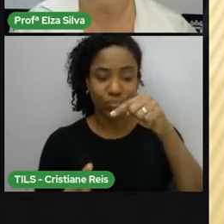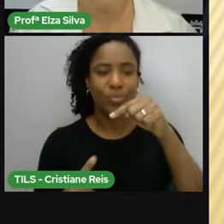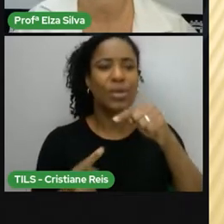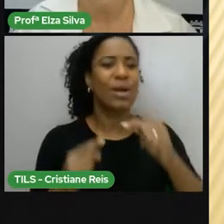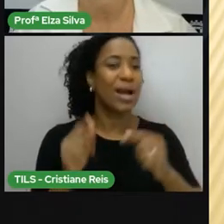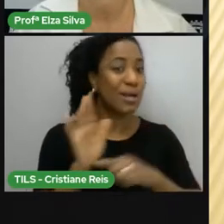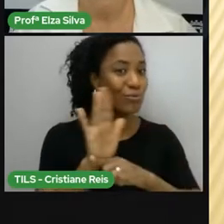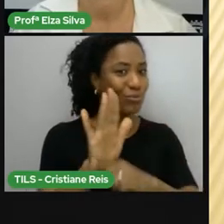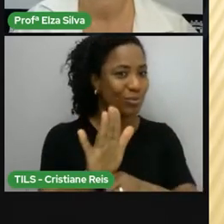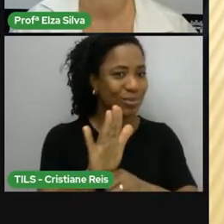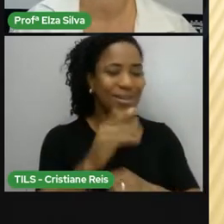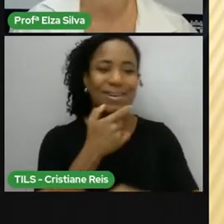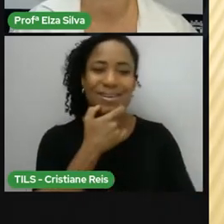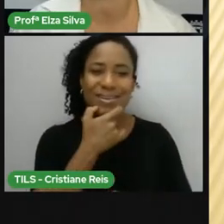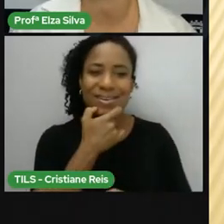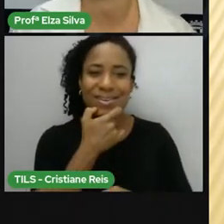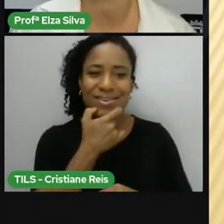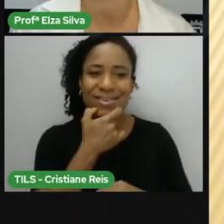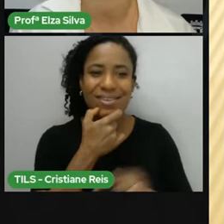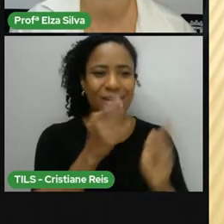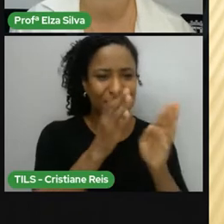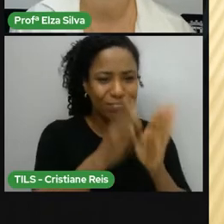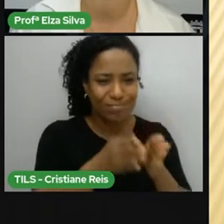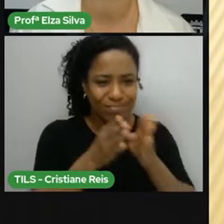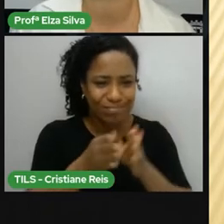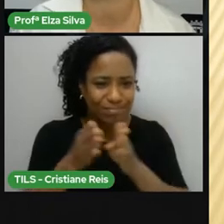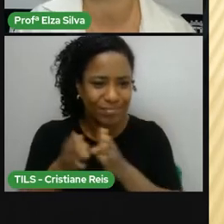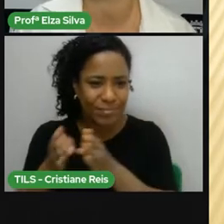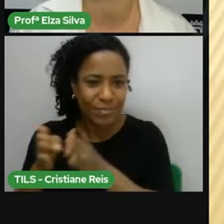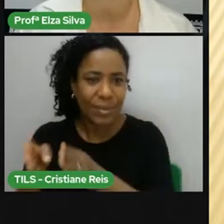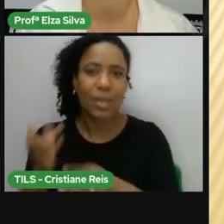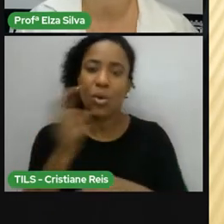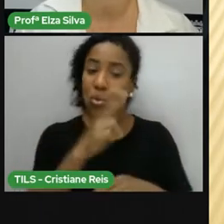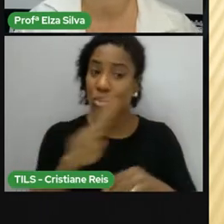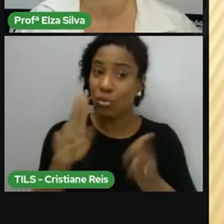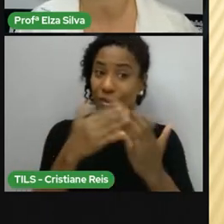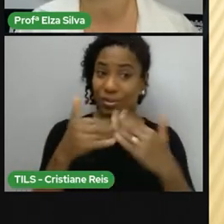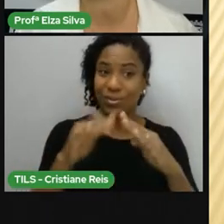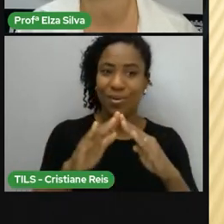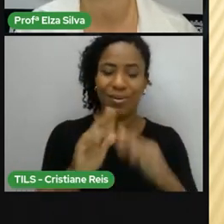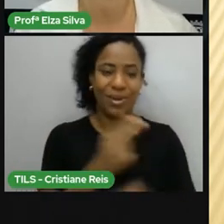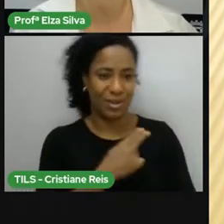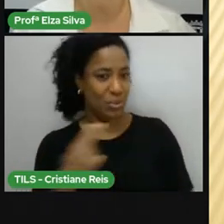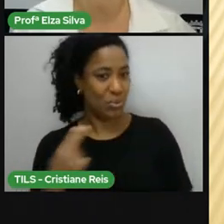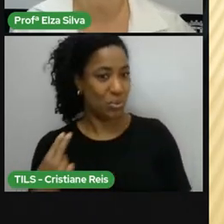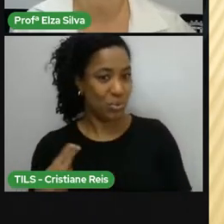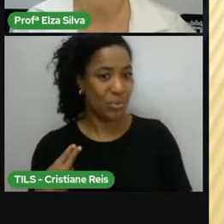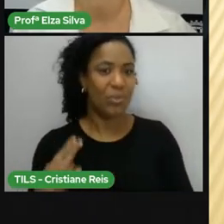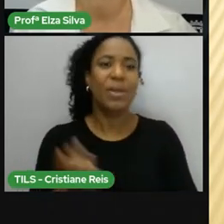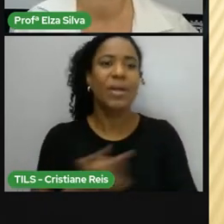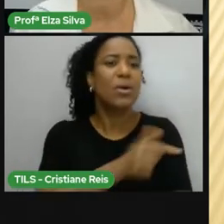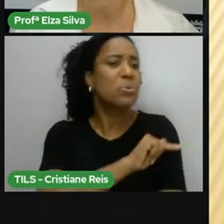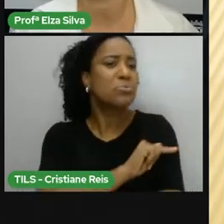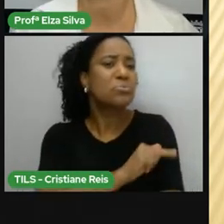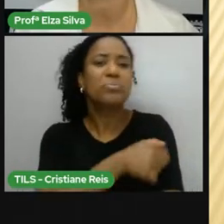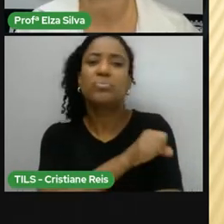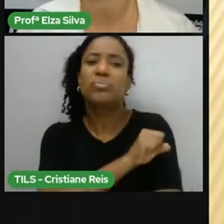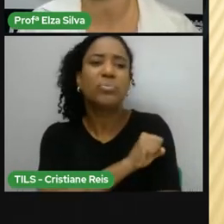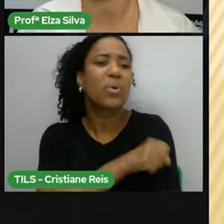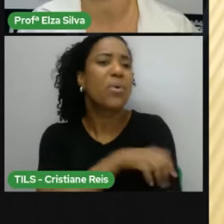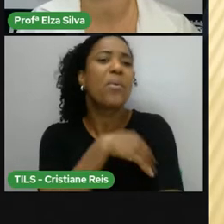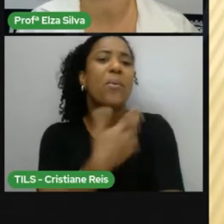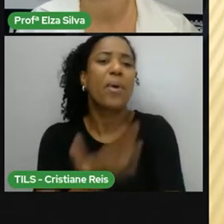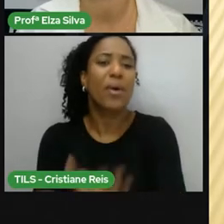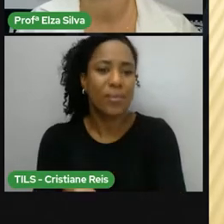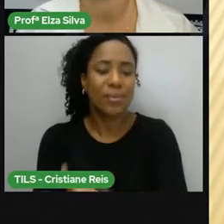organizado. Coloque o nome da escola, seu nome completo, a série que você estuda e a data da